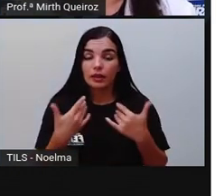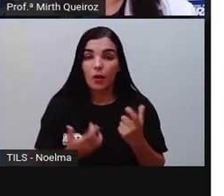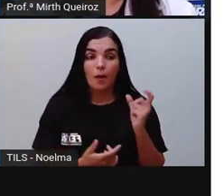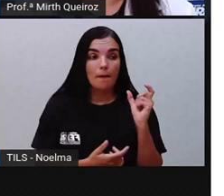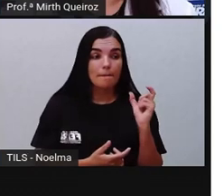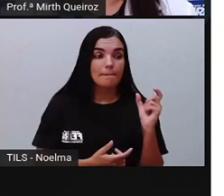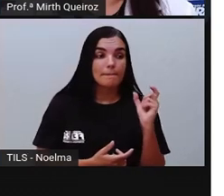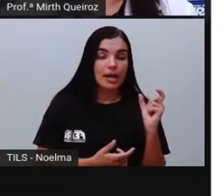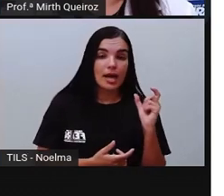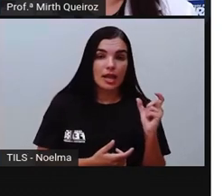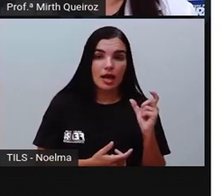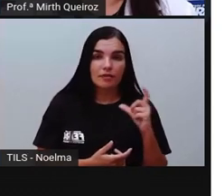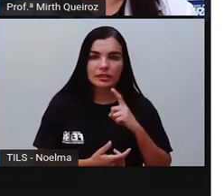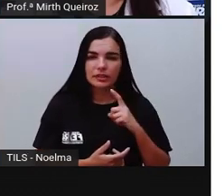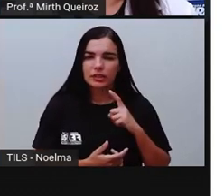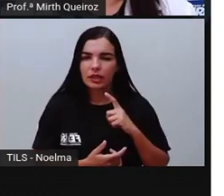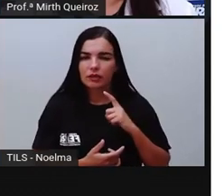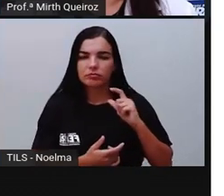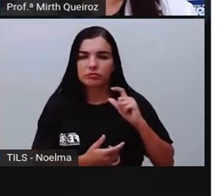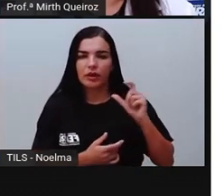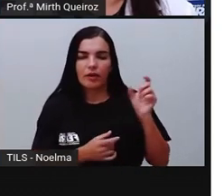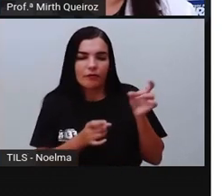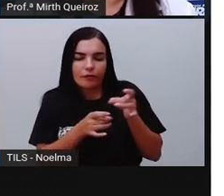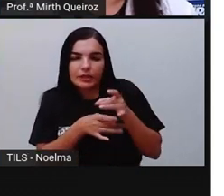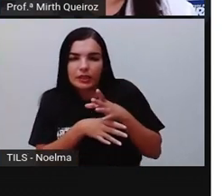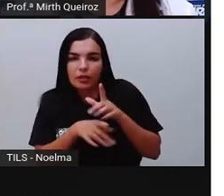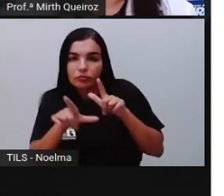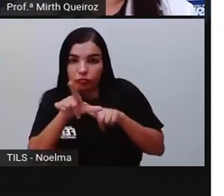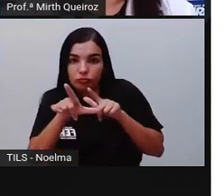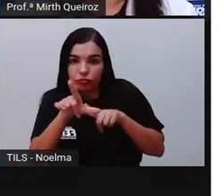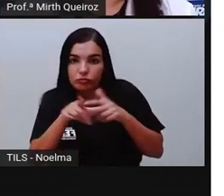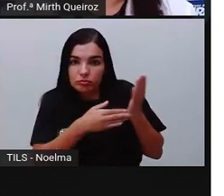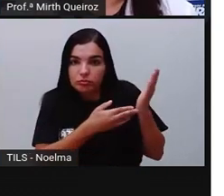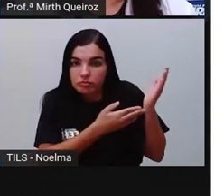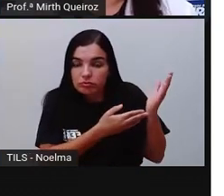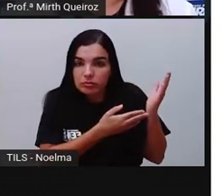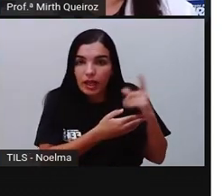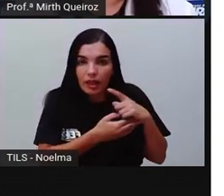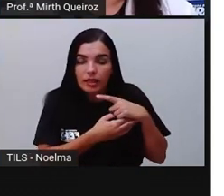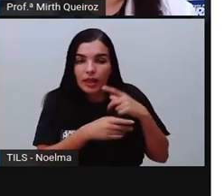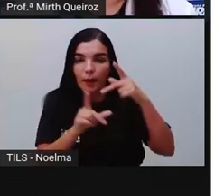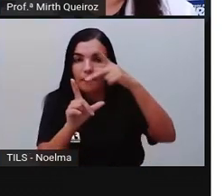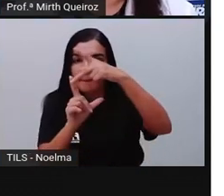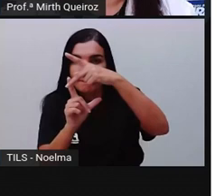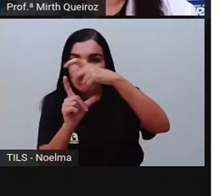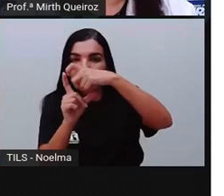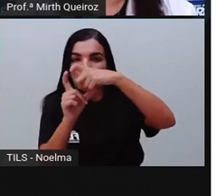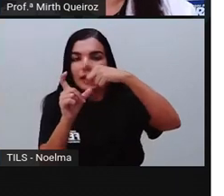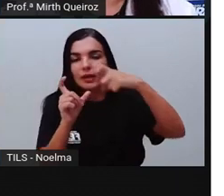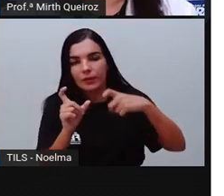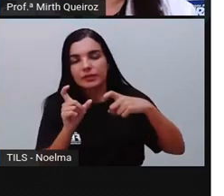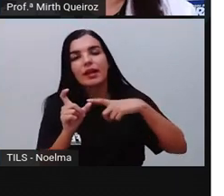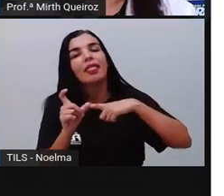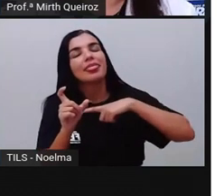essas finalizações aí de letras, elas vão receber, palavras paroxítonas vão receber acento.